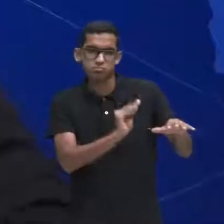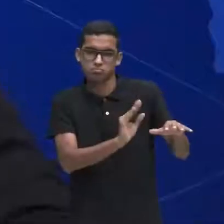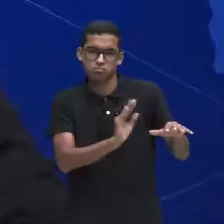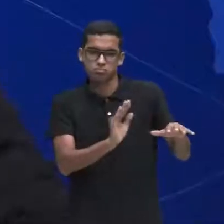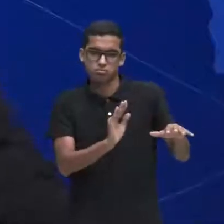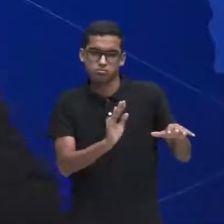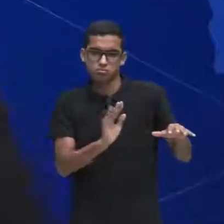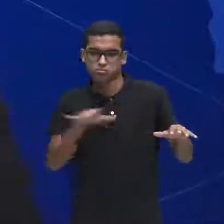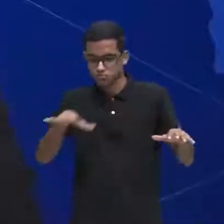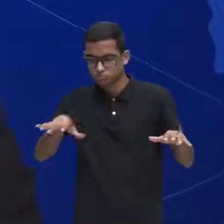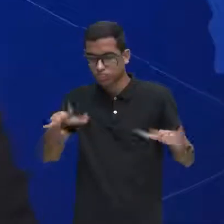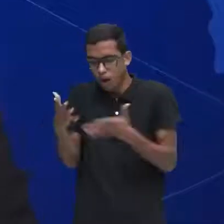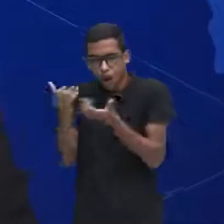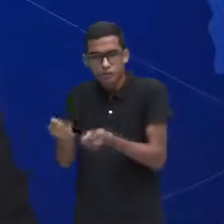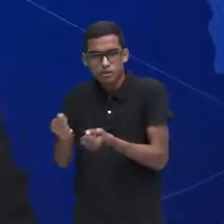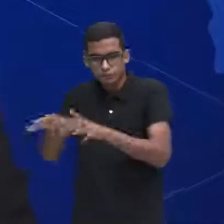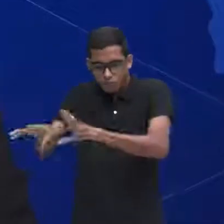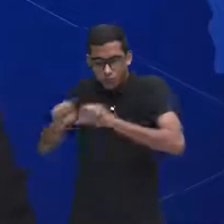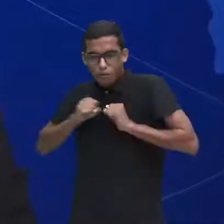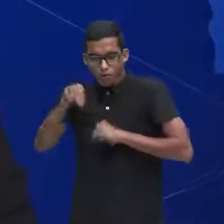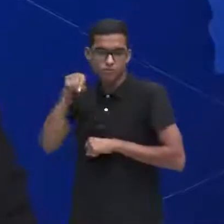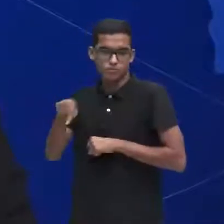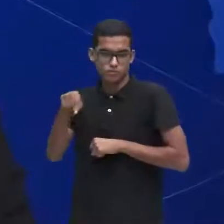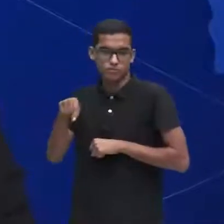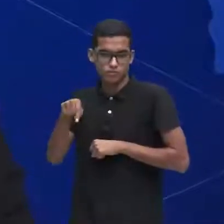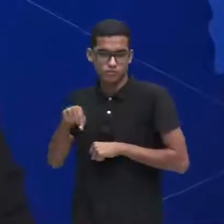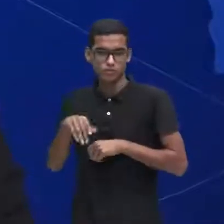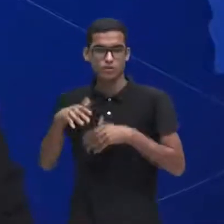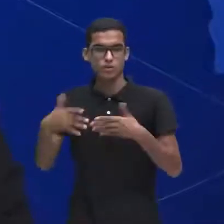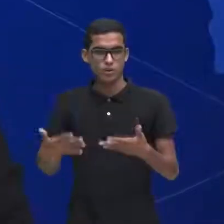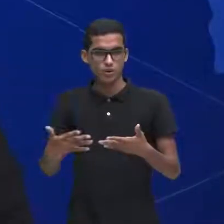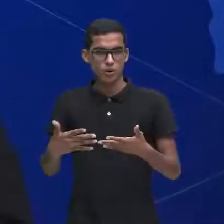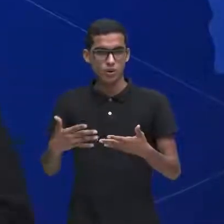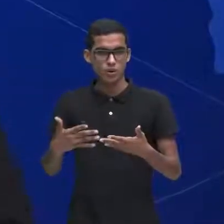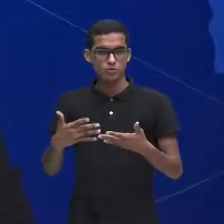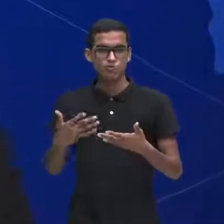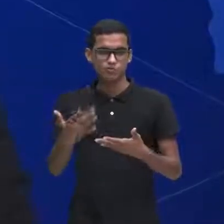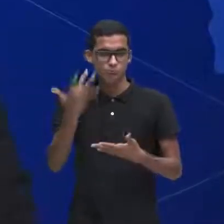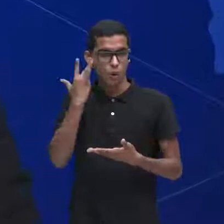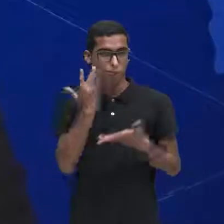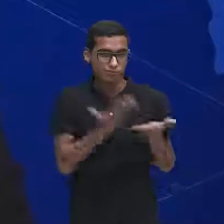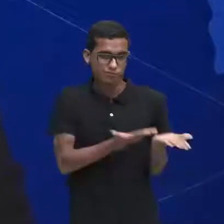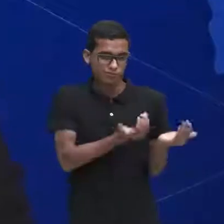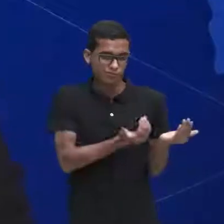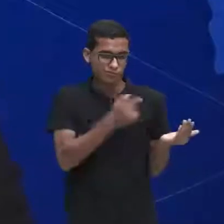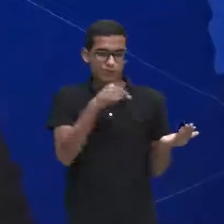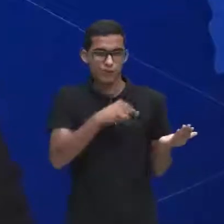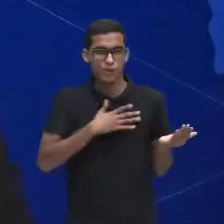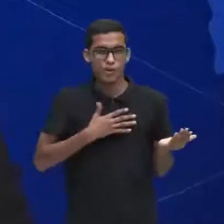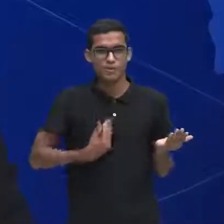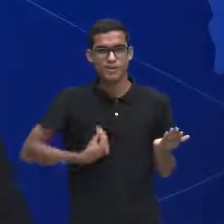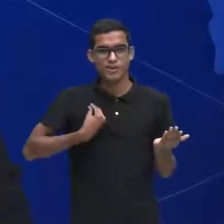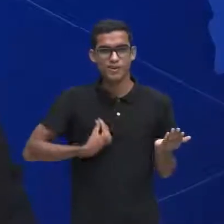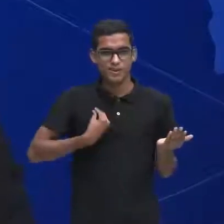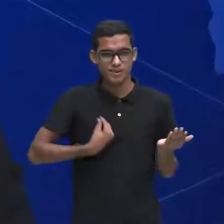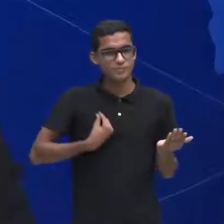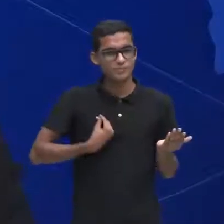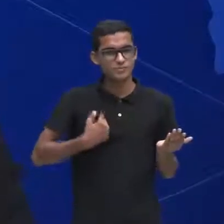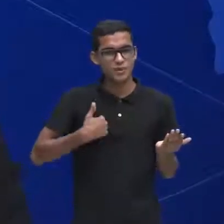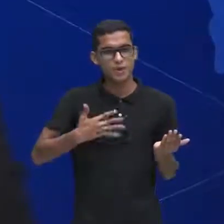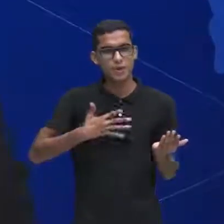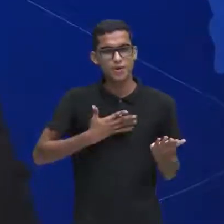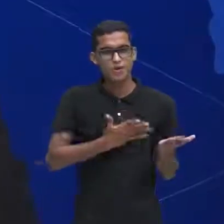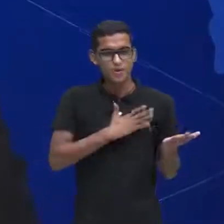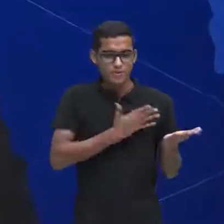esse pensamento para não transformar isso numa verdade para mim, eu acho que na adolescência eu estava aqui pensando na mente eu estava contando os exemplos e eu estava